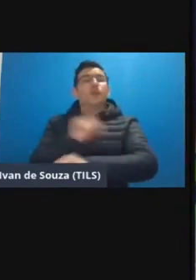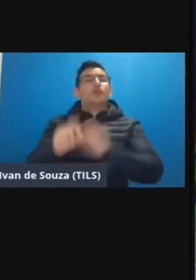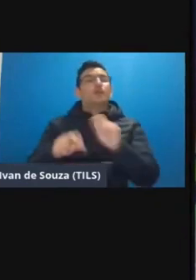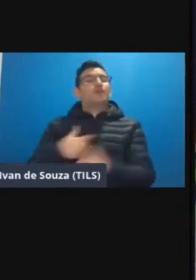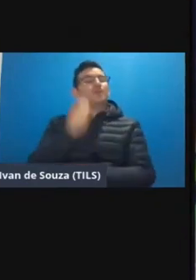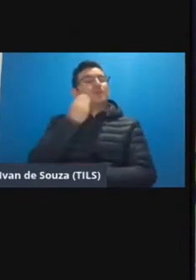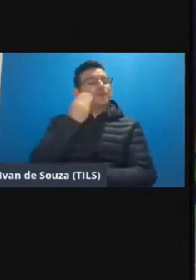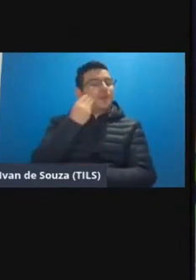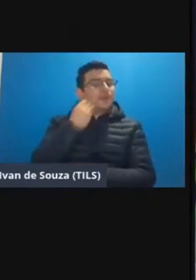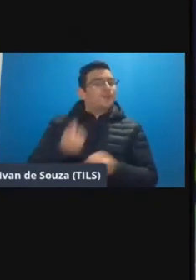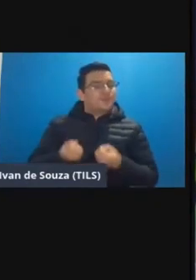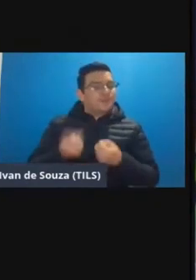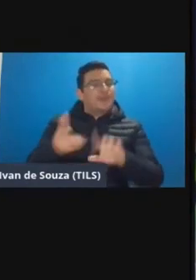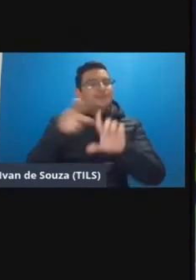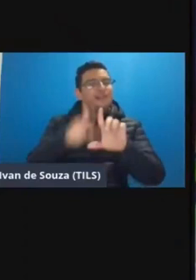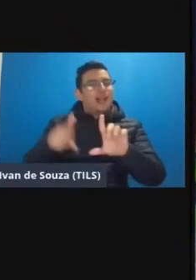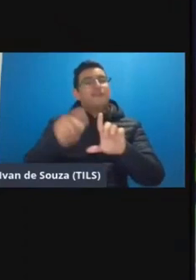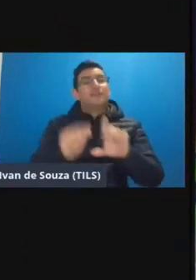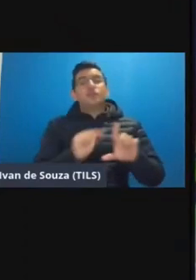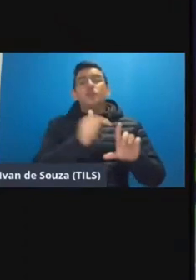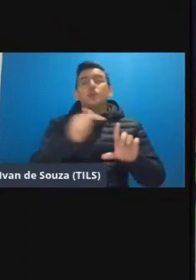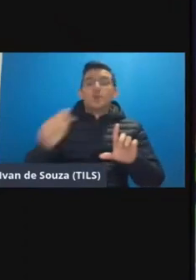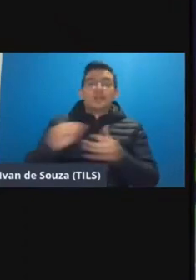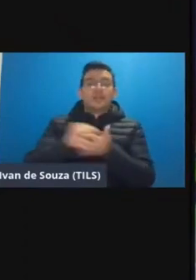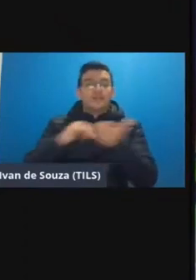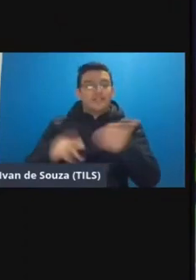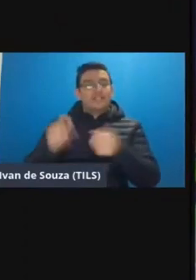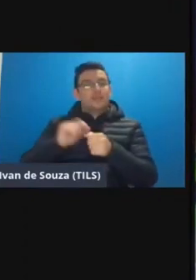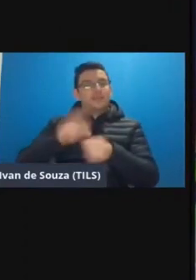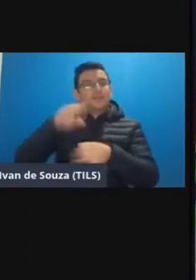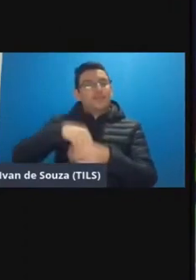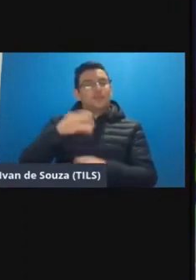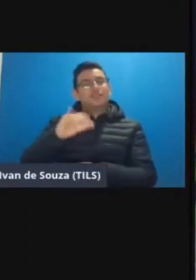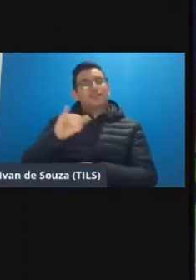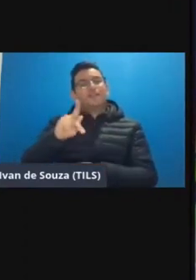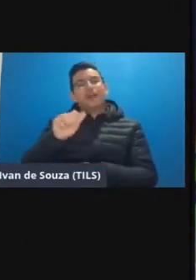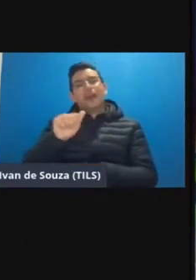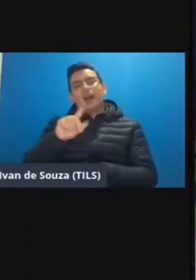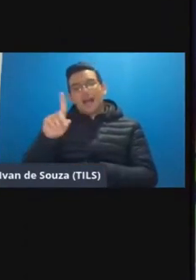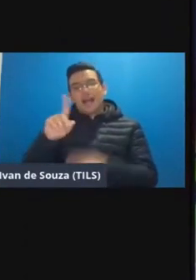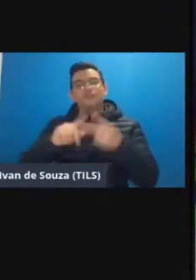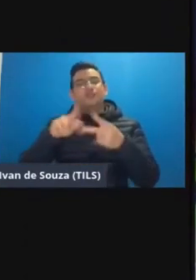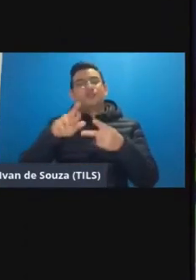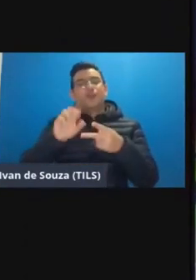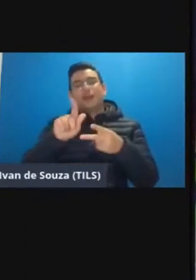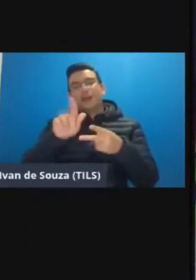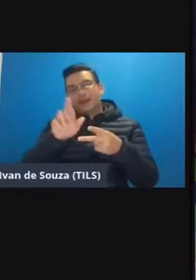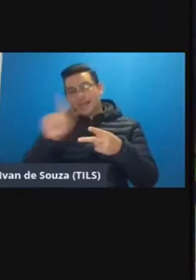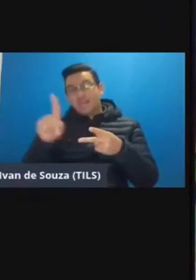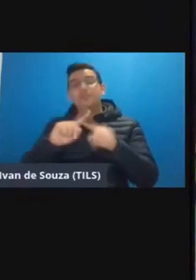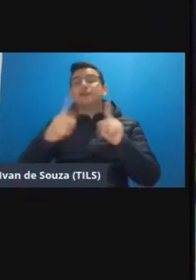trazer aqui nessa Live e nas outras outras atividades que a gente tem feito na CPAD na Prograde enquanto atividades formativas mas eu também vou